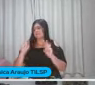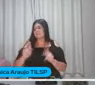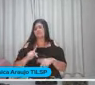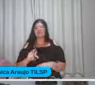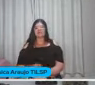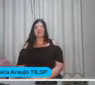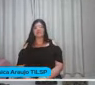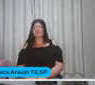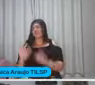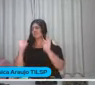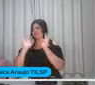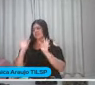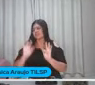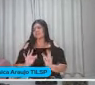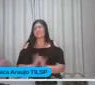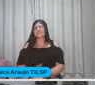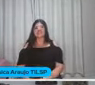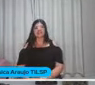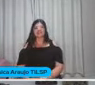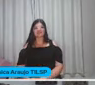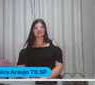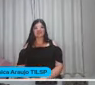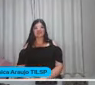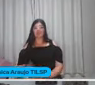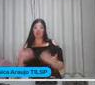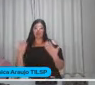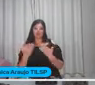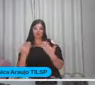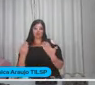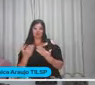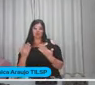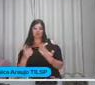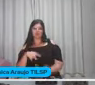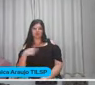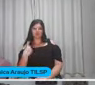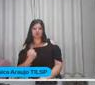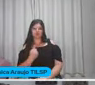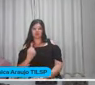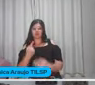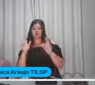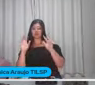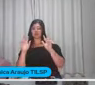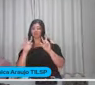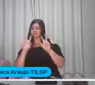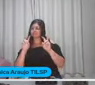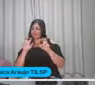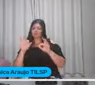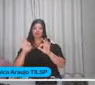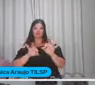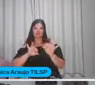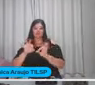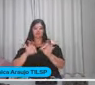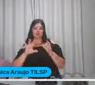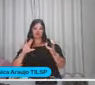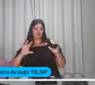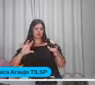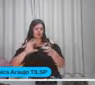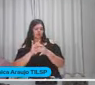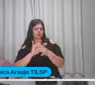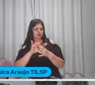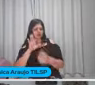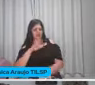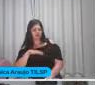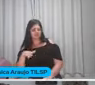Com felicidade E assim Hoje O nosso tema Projetos Que conectam as crianças Com a